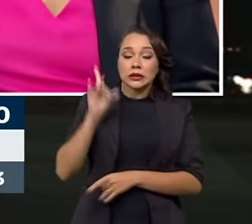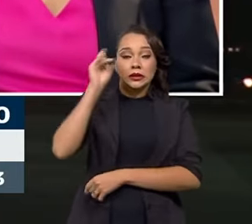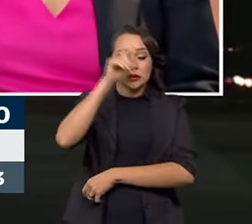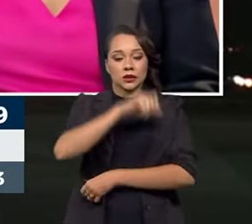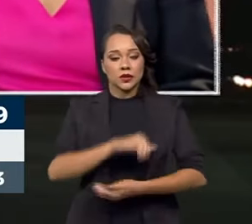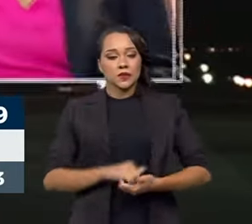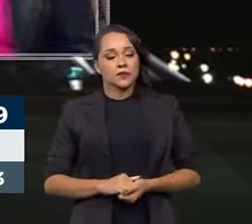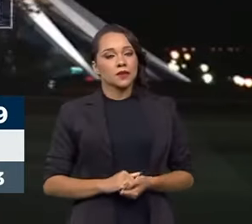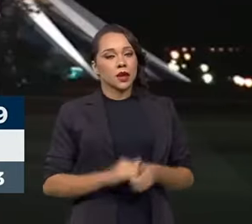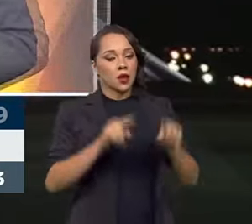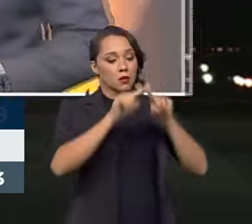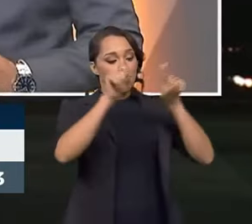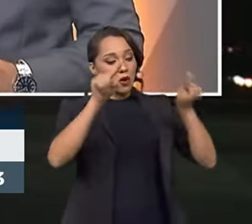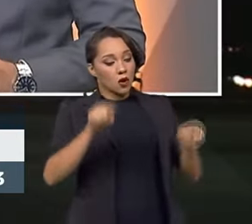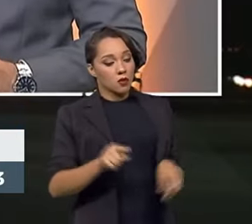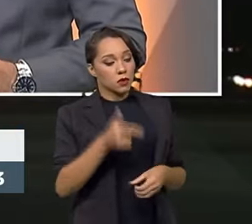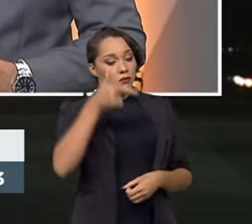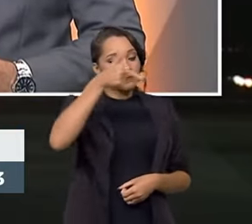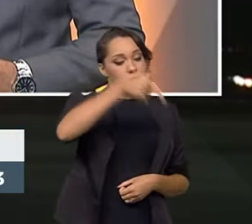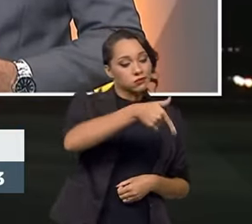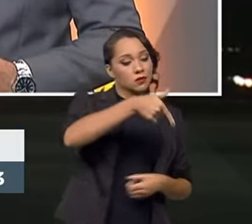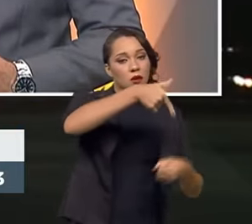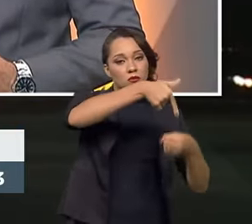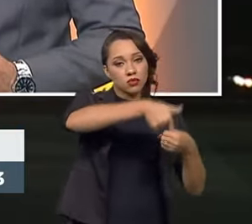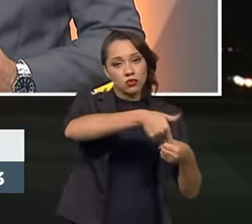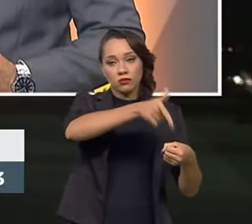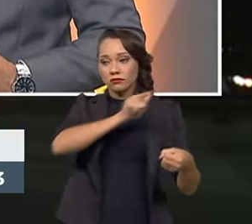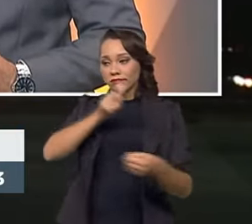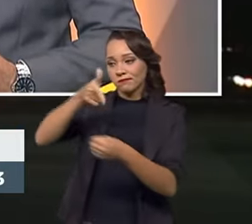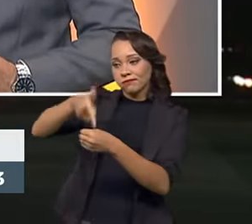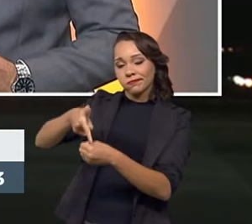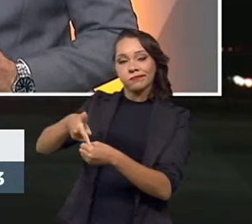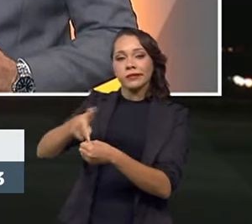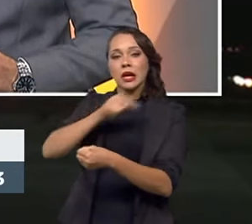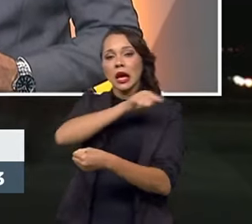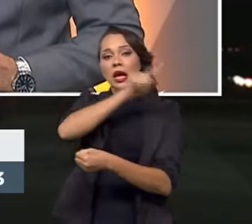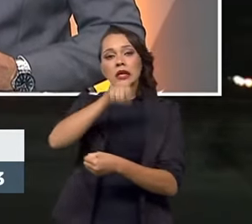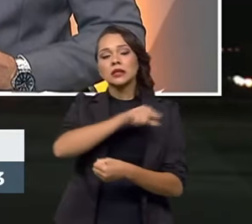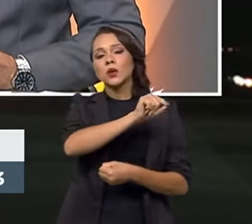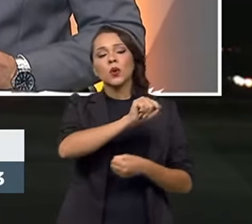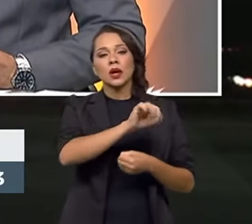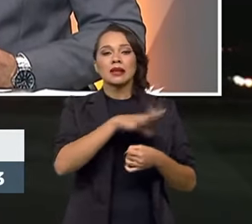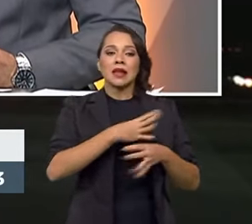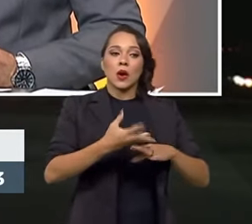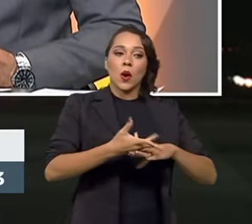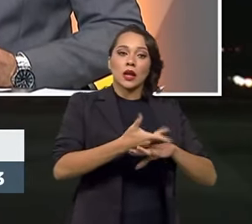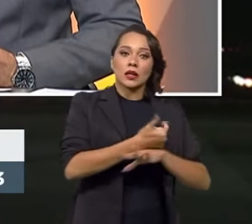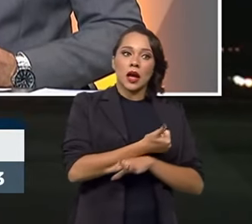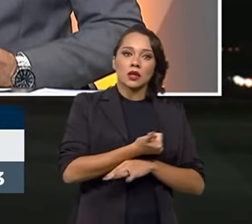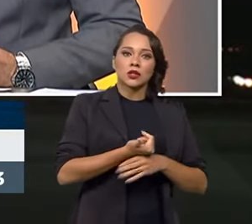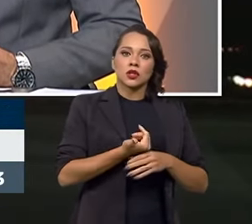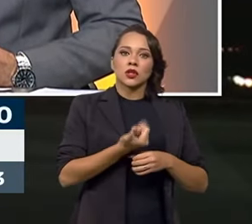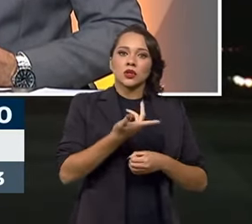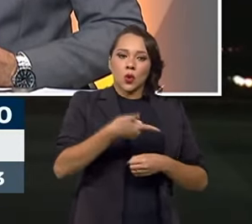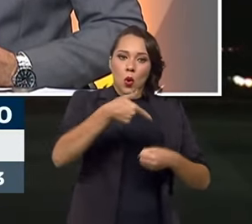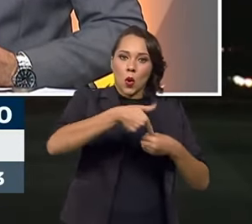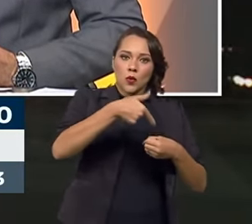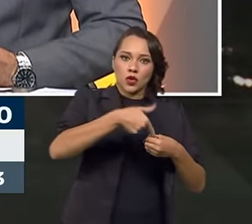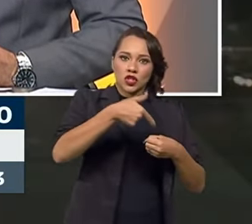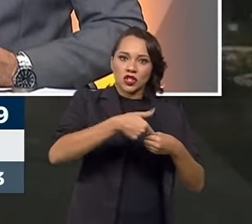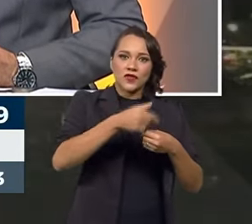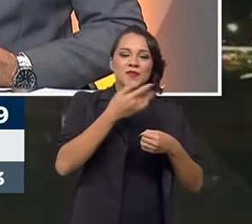A bomba de combustível no que tange ao Inmetro porque você tem dois parâmetros aí. Uma é a qualidade do combustível, é aquele famoso,